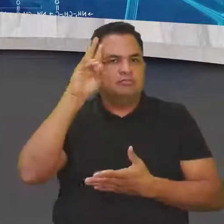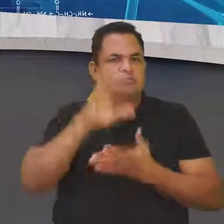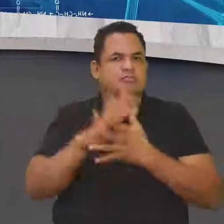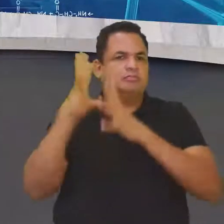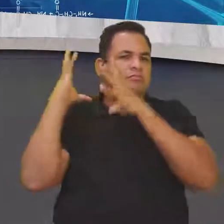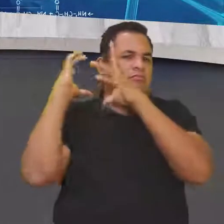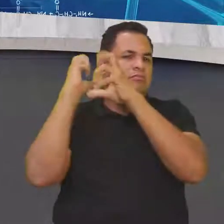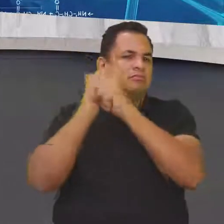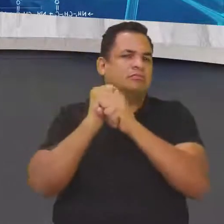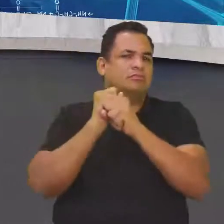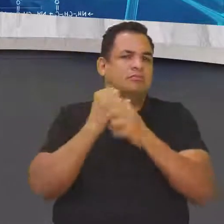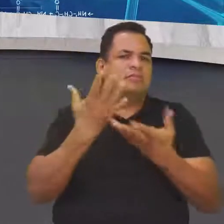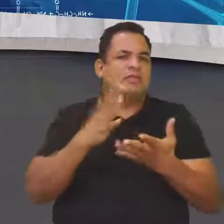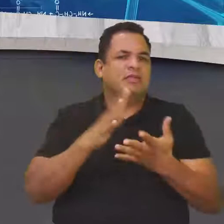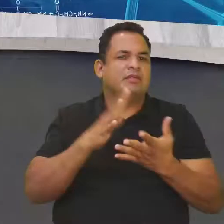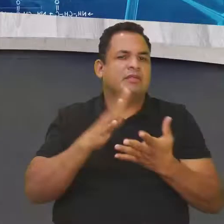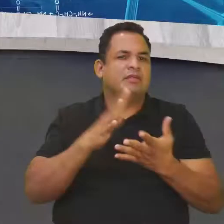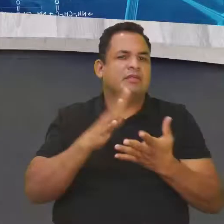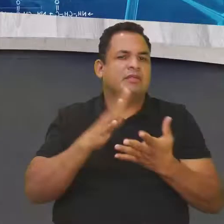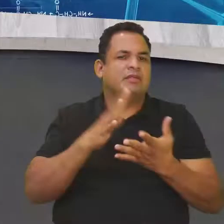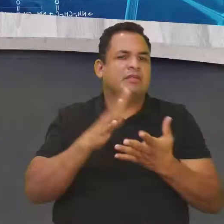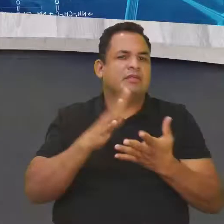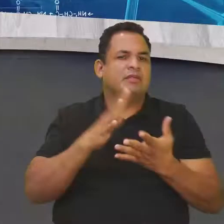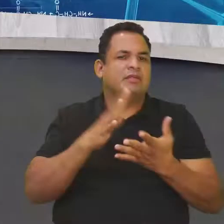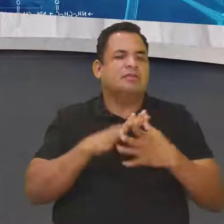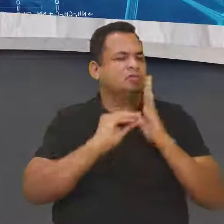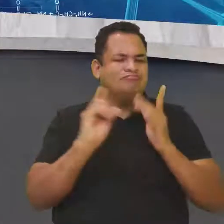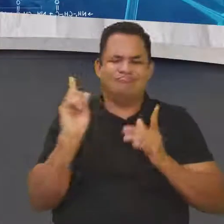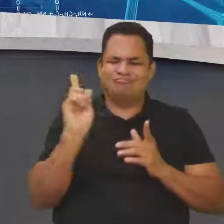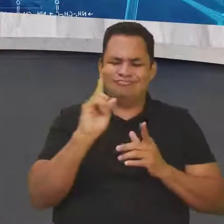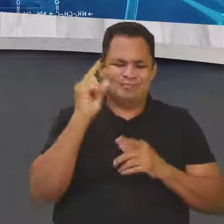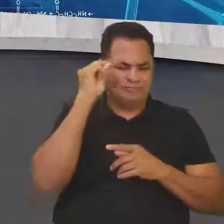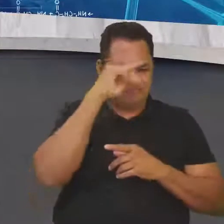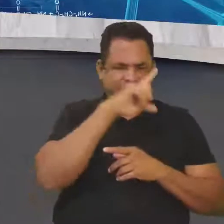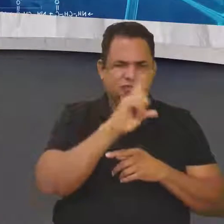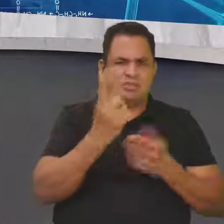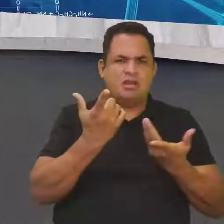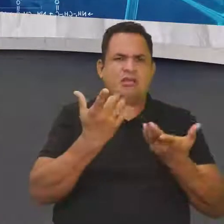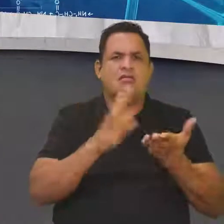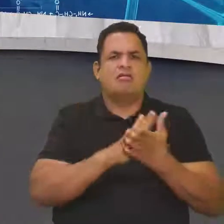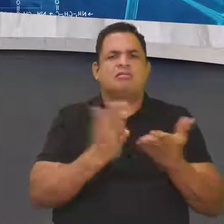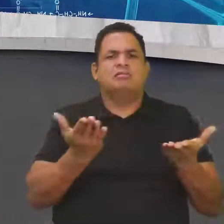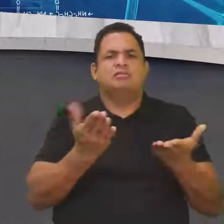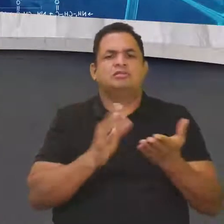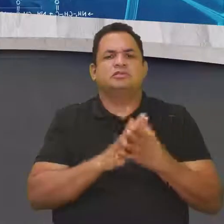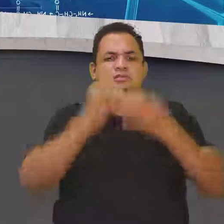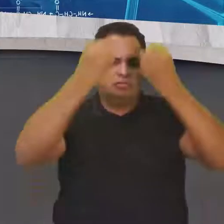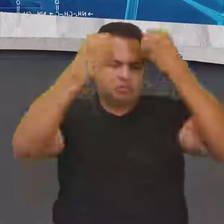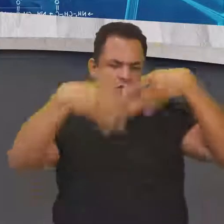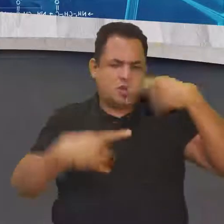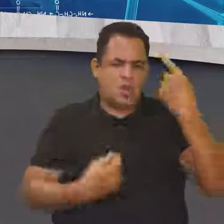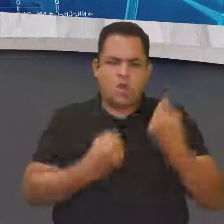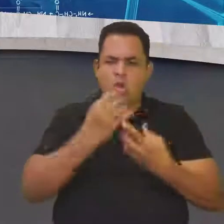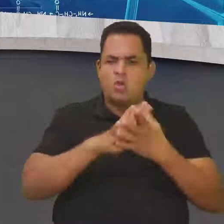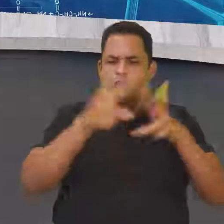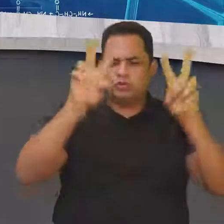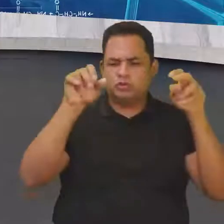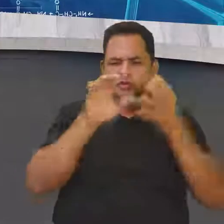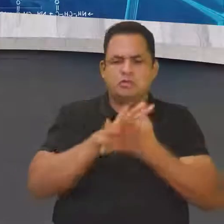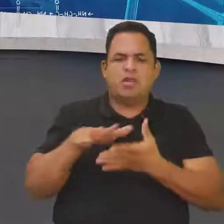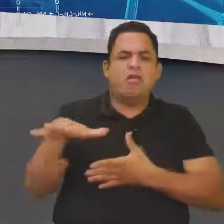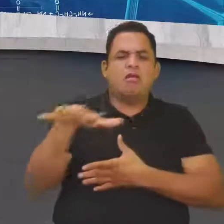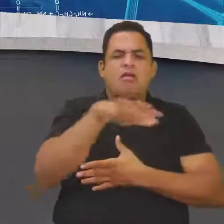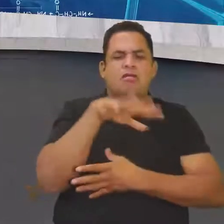revisão é uma coisa bem light, o nosso conteúdo não é um conteúdo difícil. Nós estamos falando de algumas situações do meio ambiente